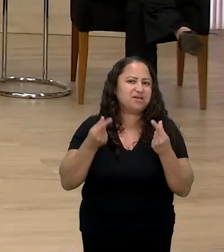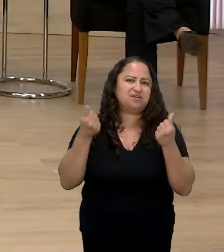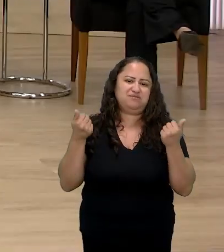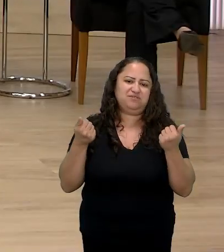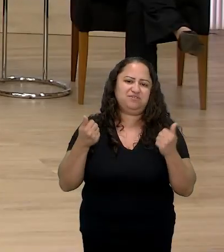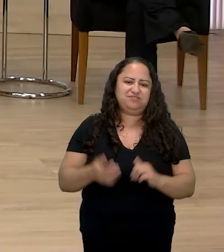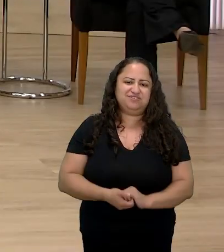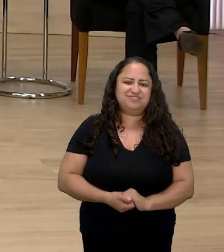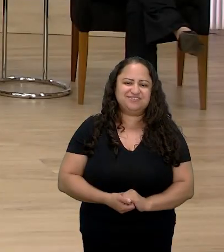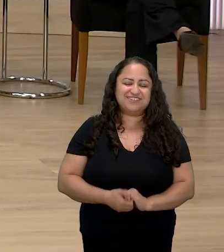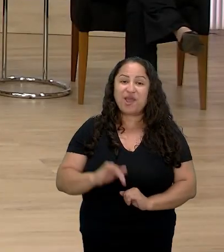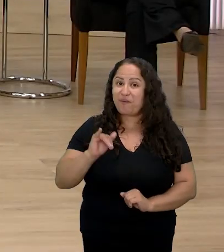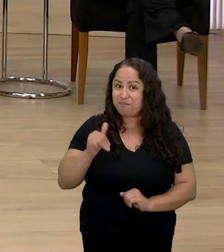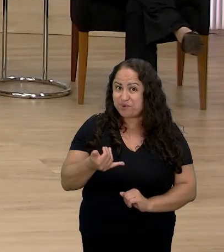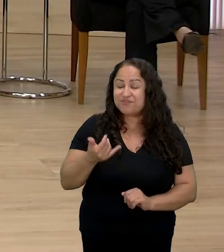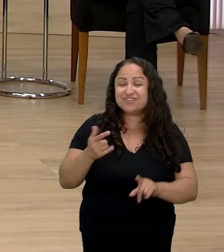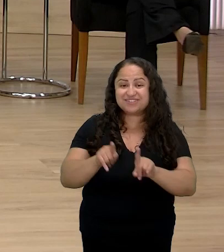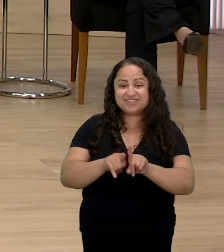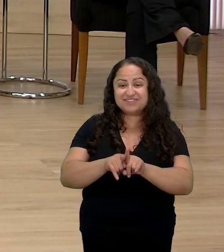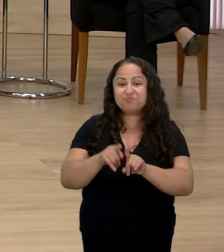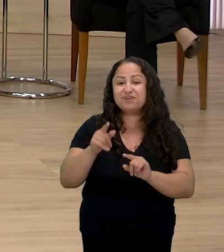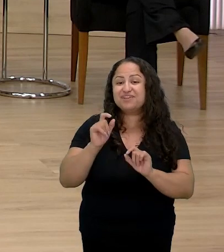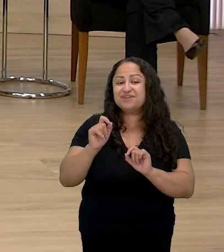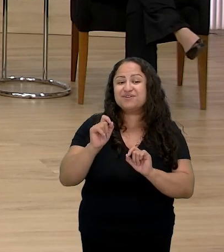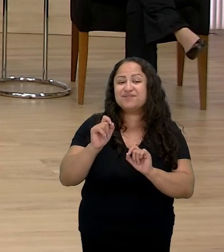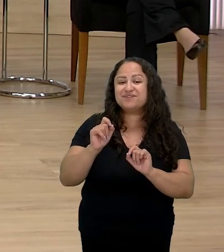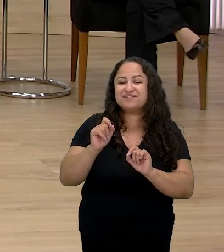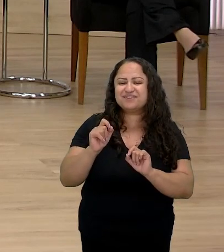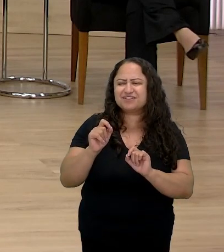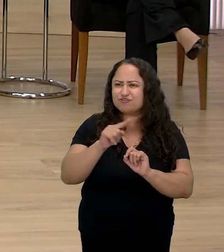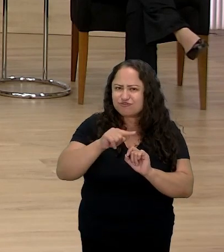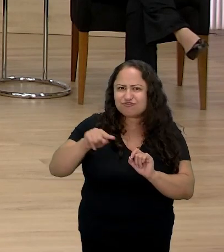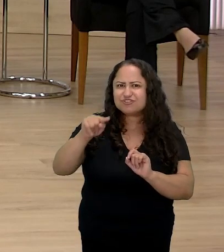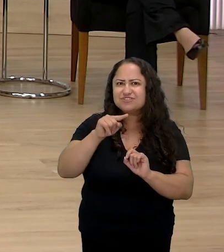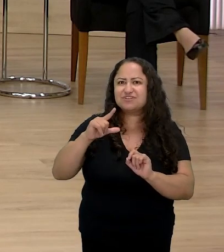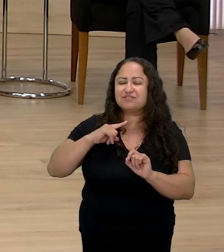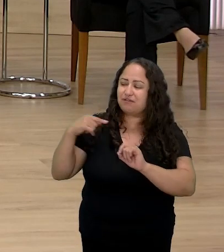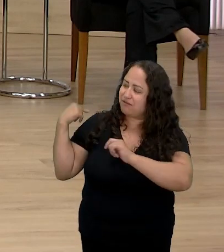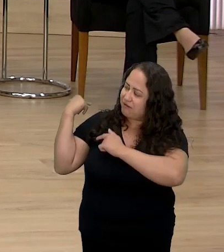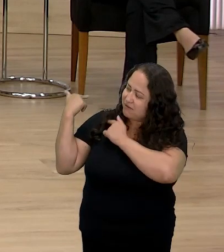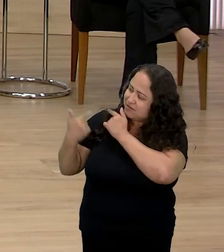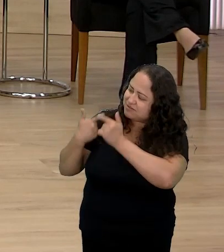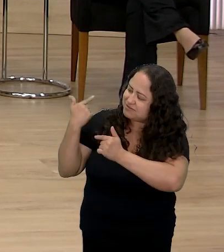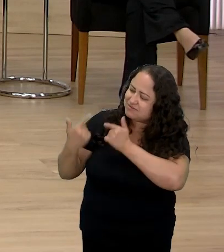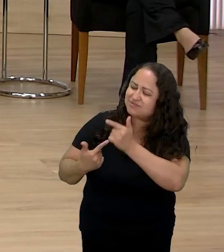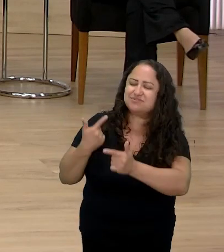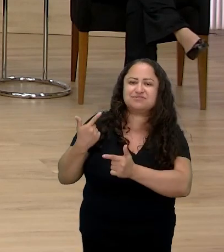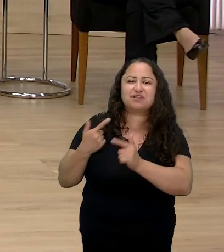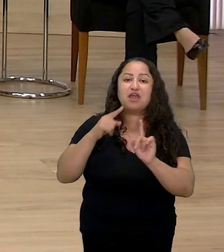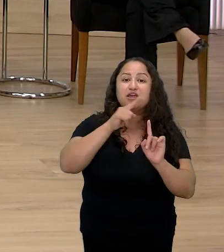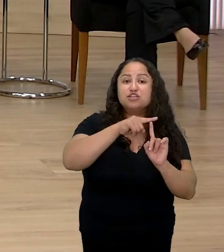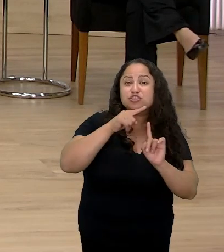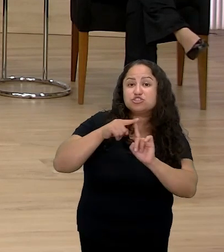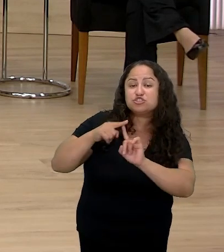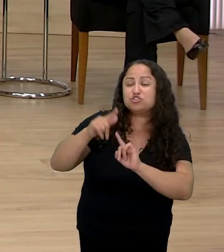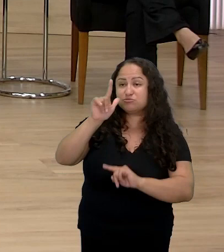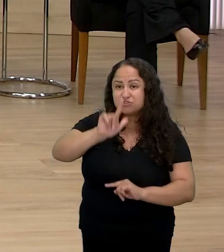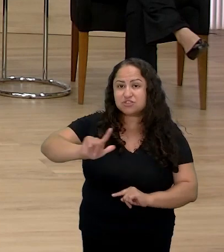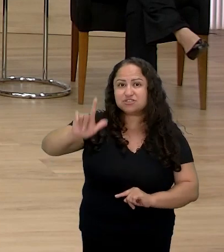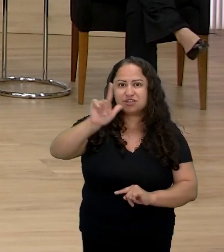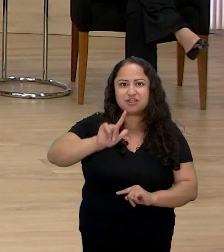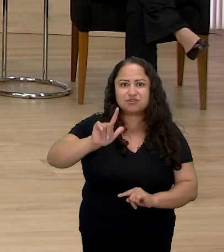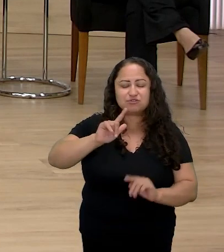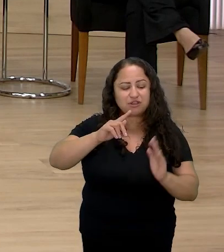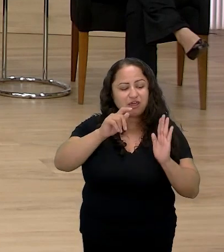deixa eu aproveitar que eu estou com a fala também uma outra coisa que vocês estão trazendo muito da ancestralidade eu acho que esse tipo de literatura das escritoras